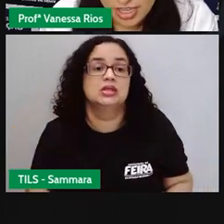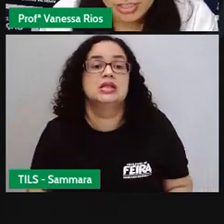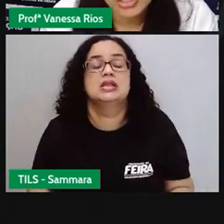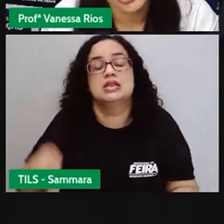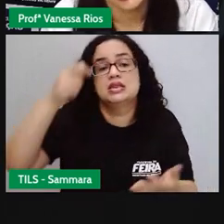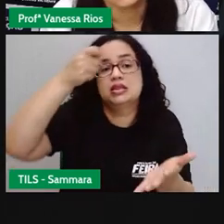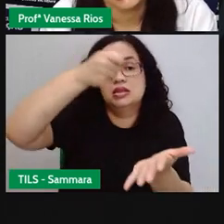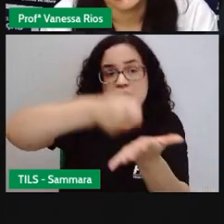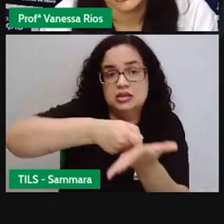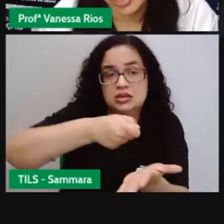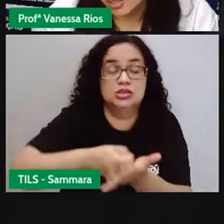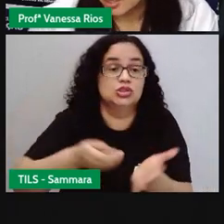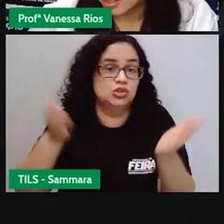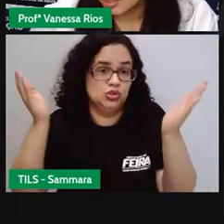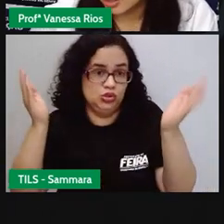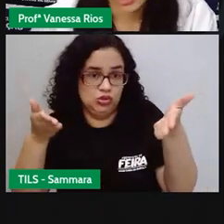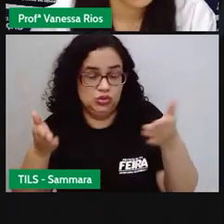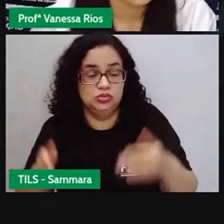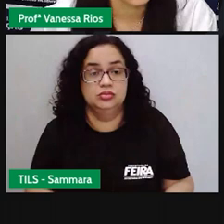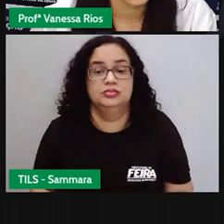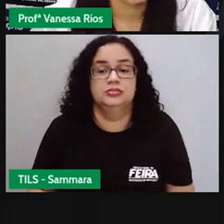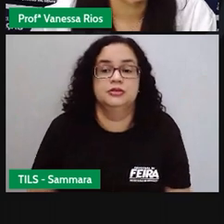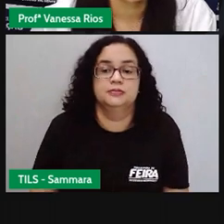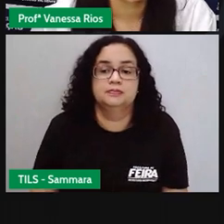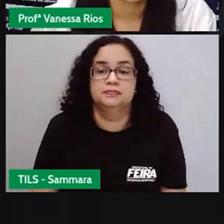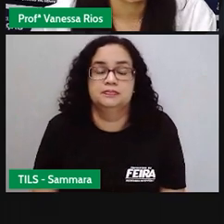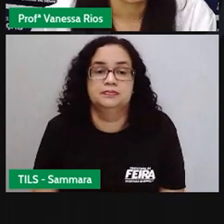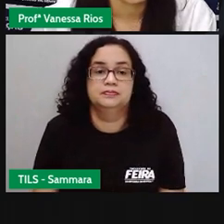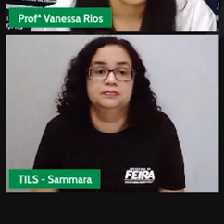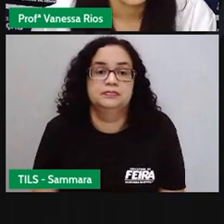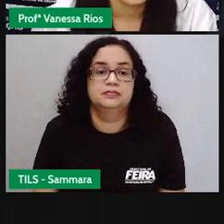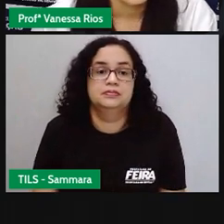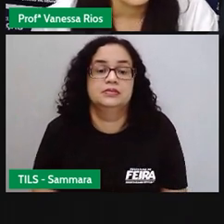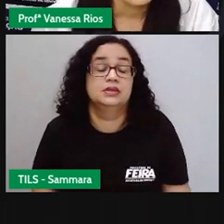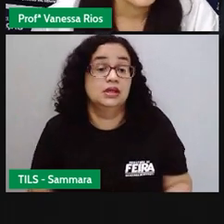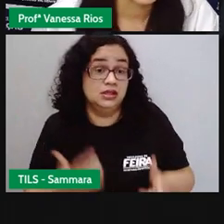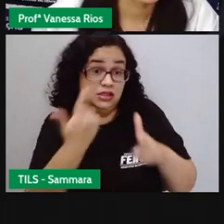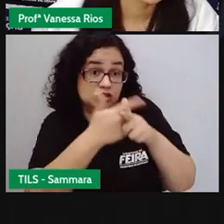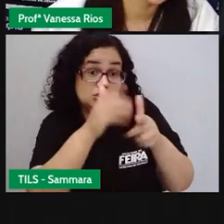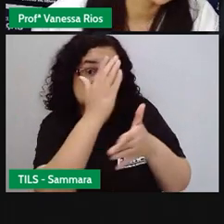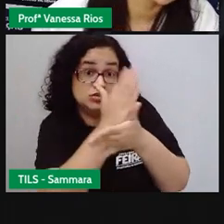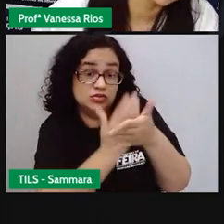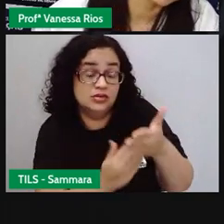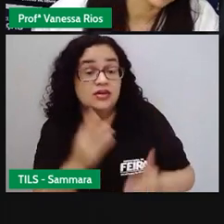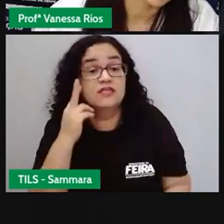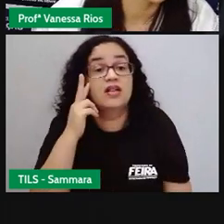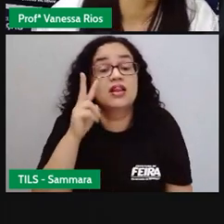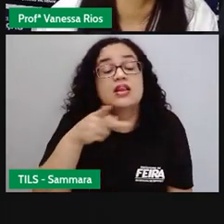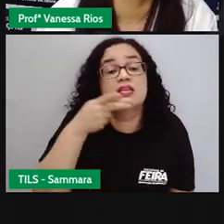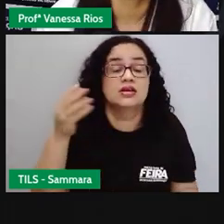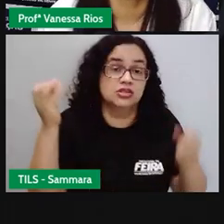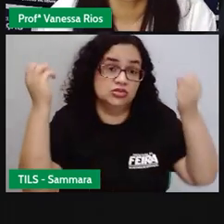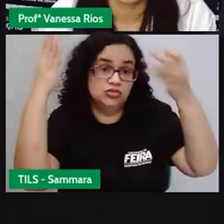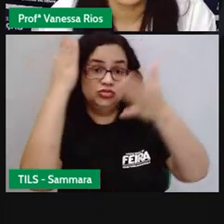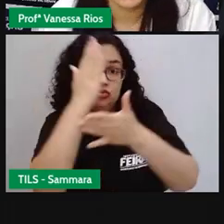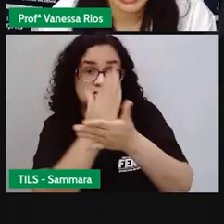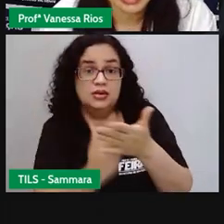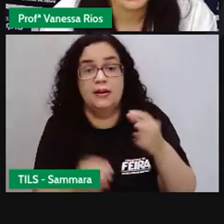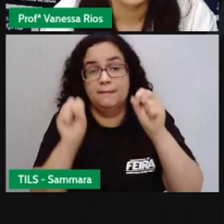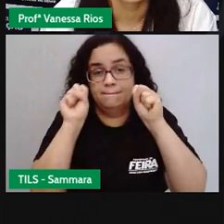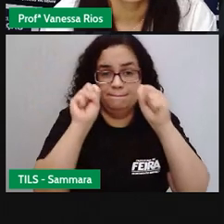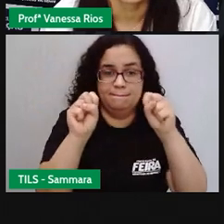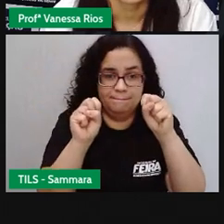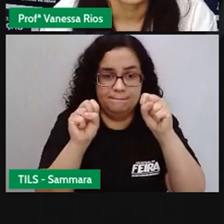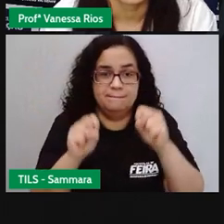existente até os dias de hoje. E aí quando a gente vem falar em divisão do